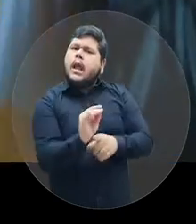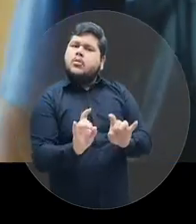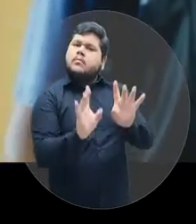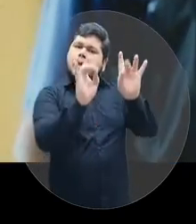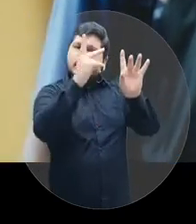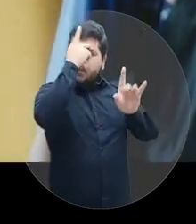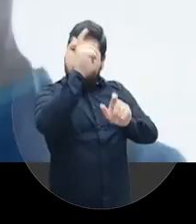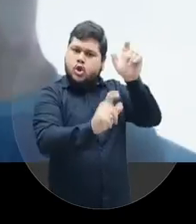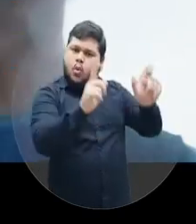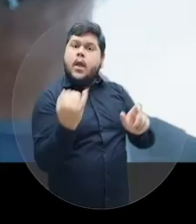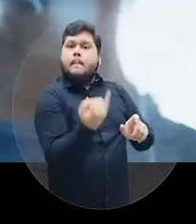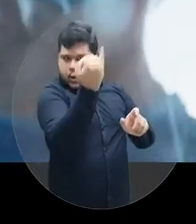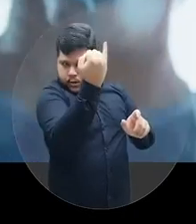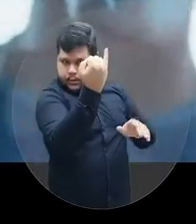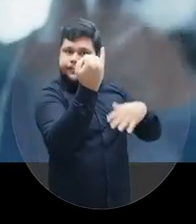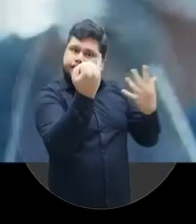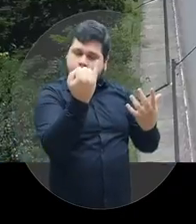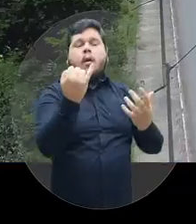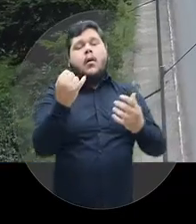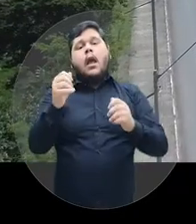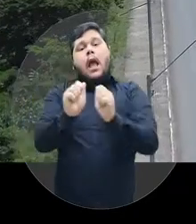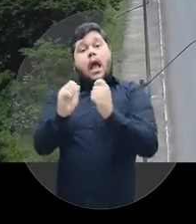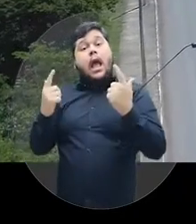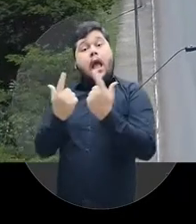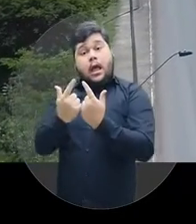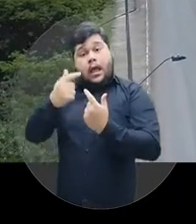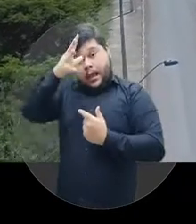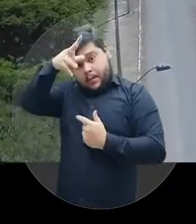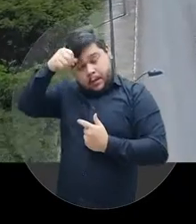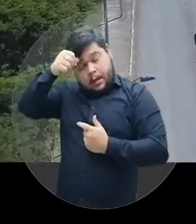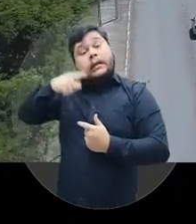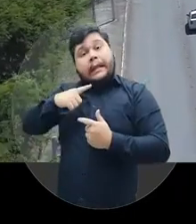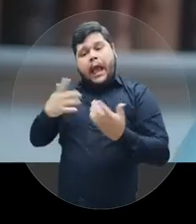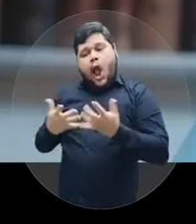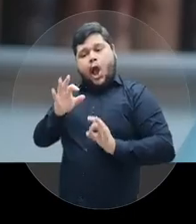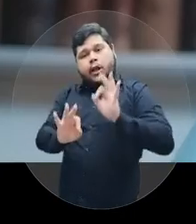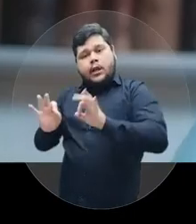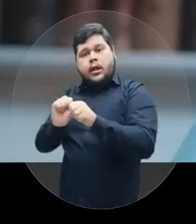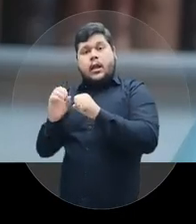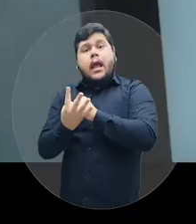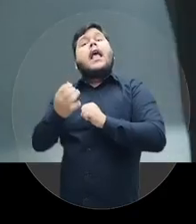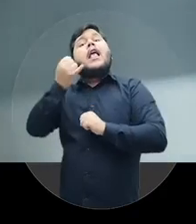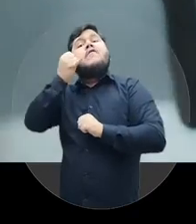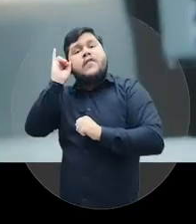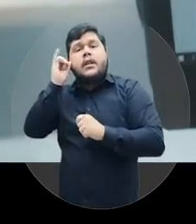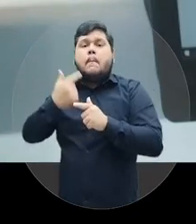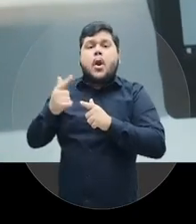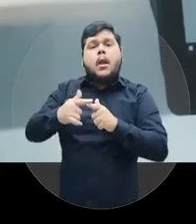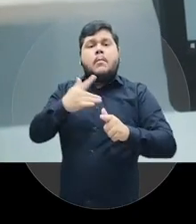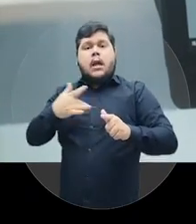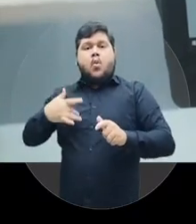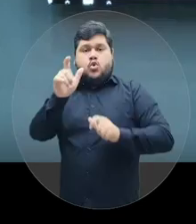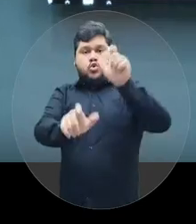cuidados especiais com quem é importante para a gente. A LMT vem se aperfeiçoando nessa pandemia para evitar riscos à